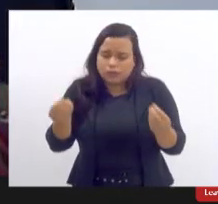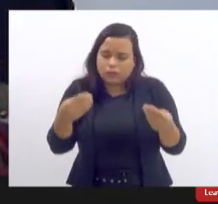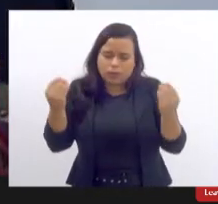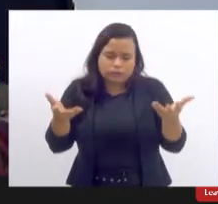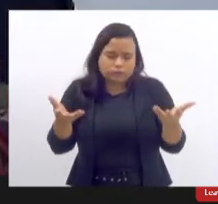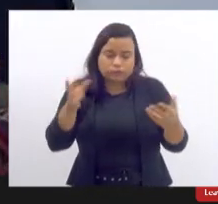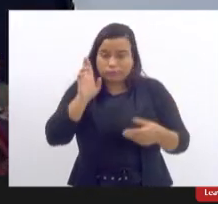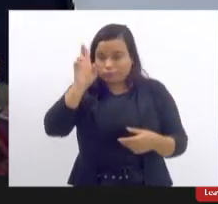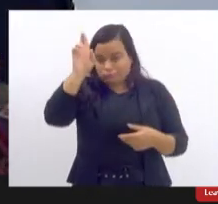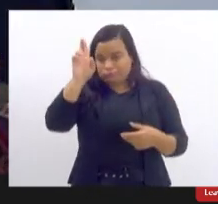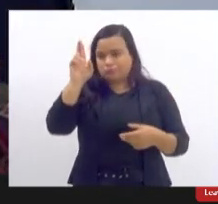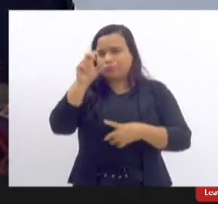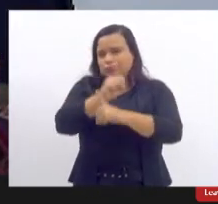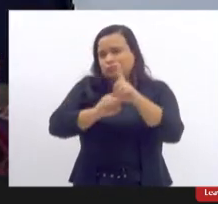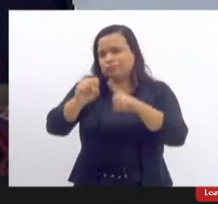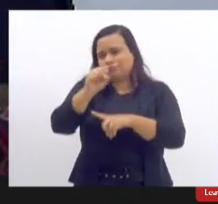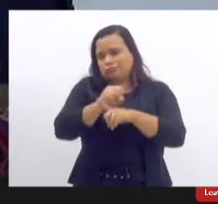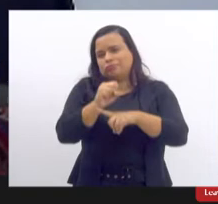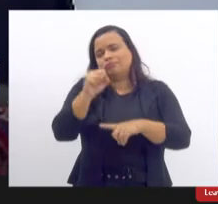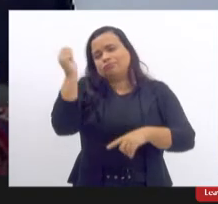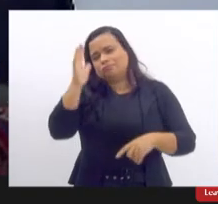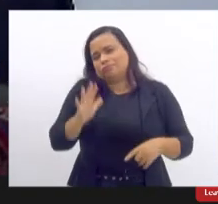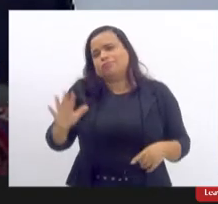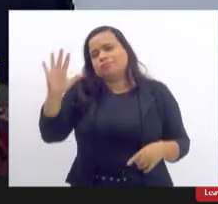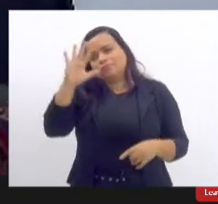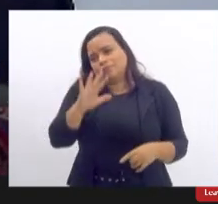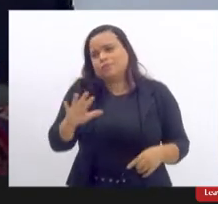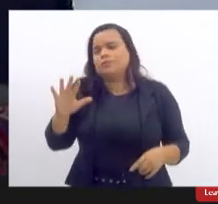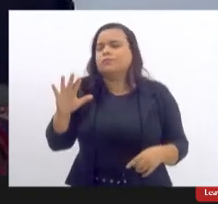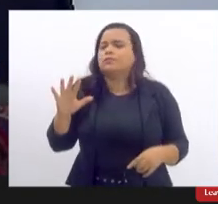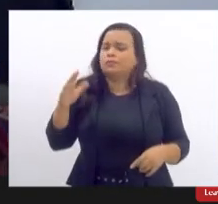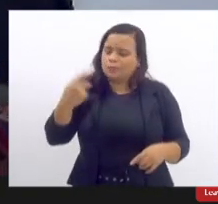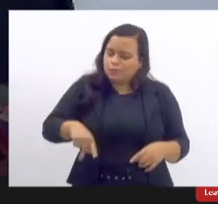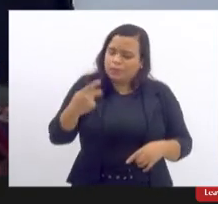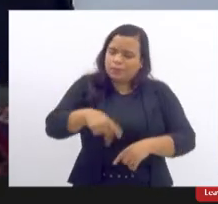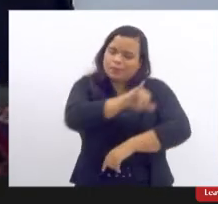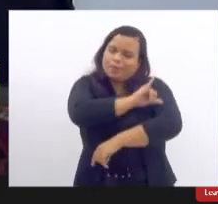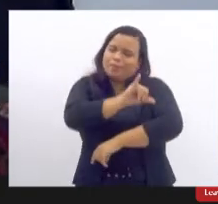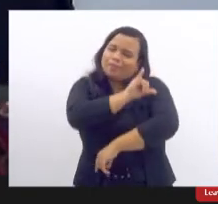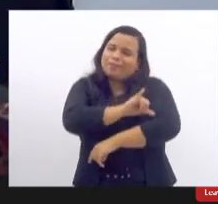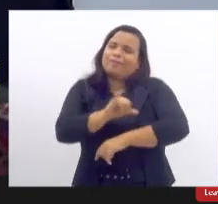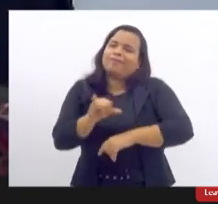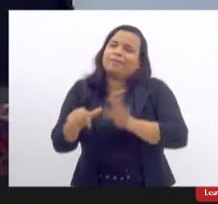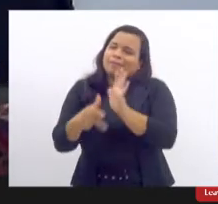dirigente da sociedade brasileira de cirurgia aqui no Rio de Janeiro